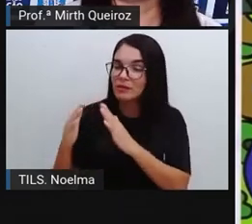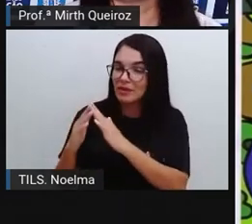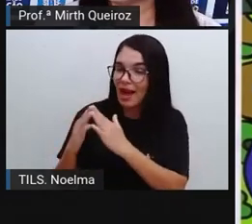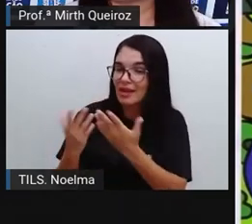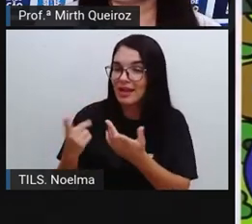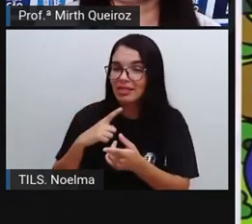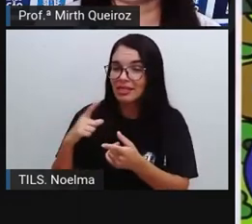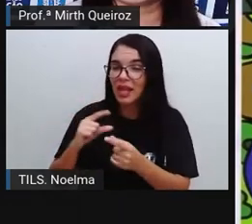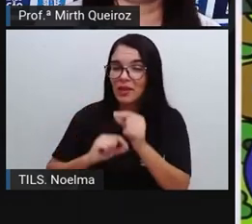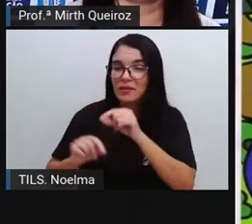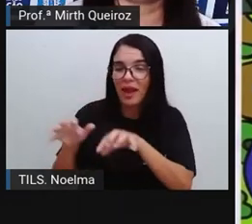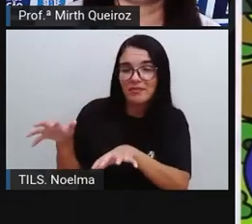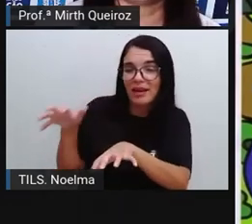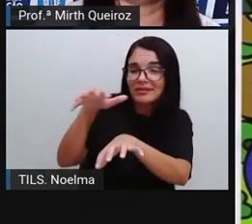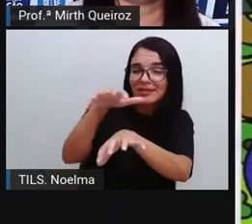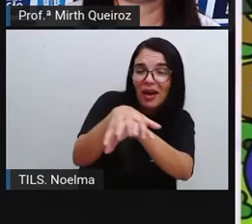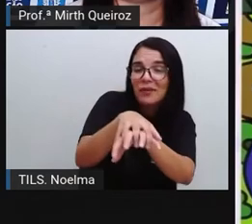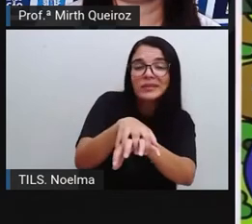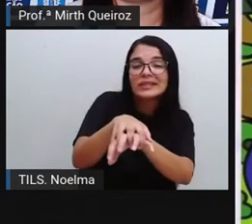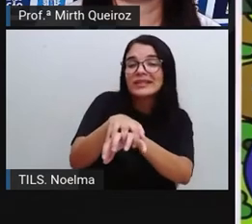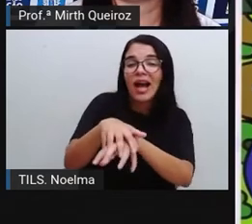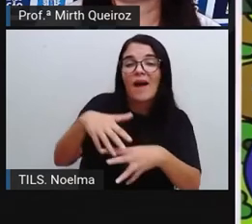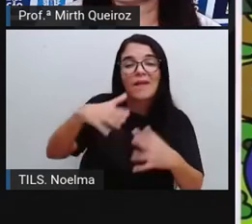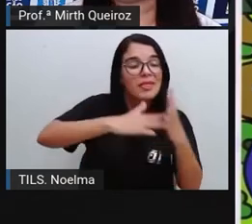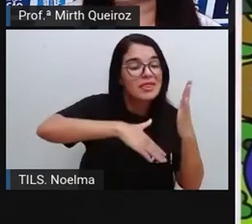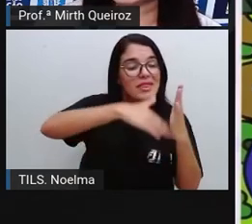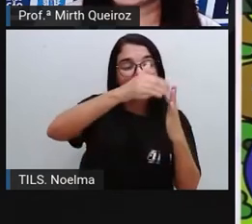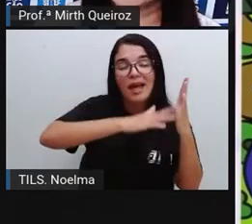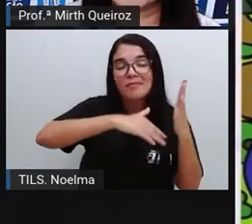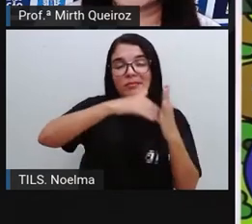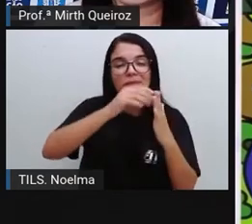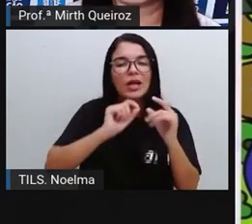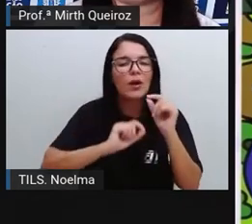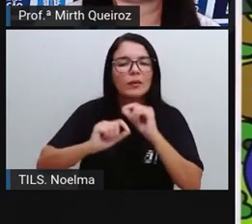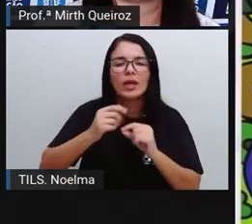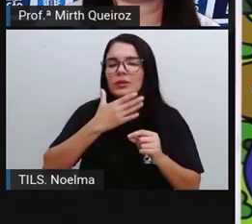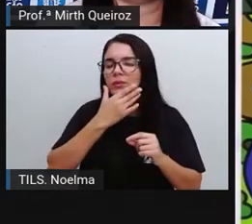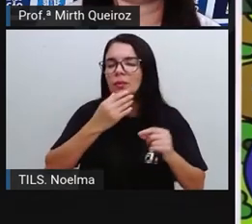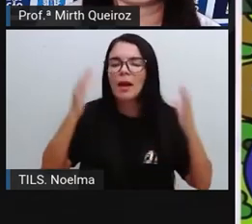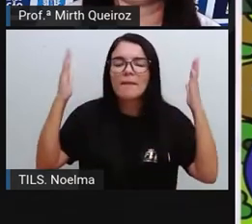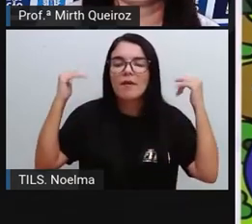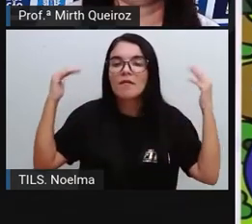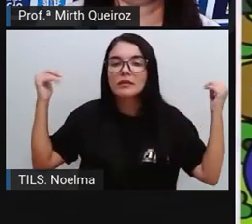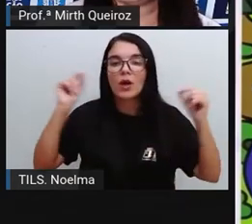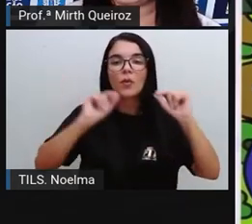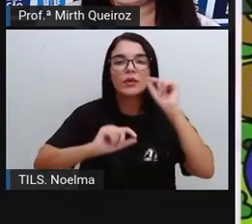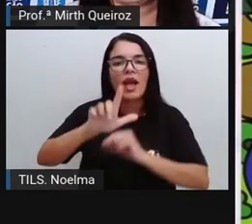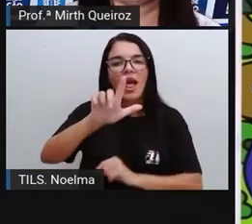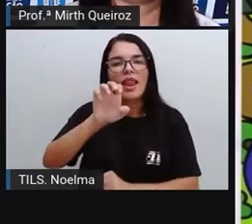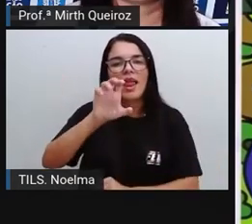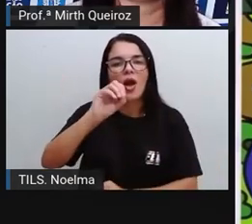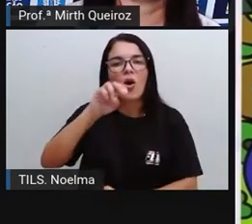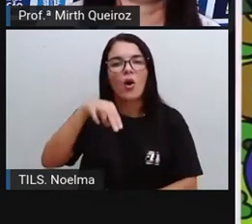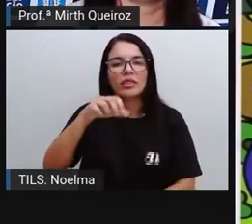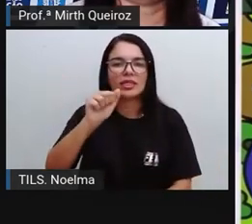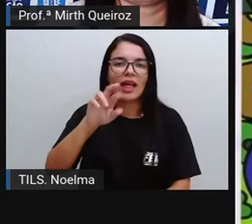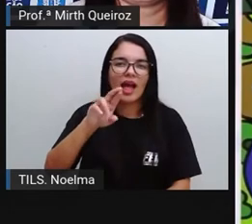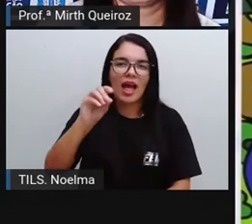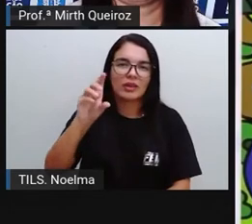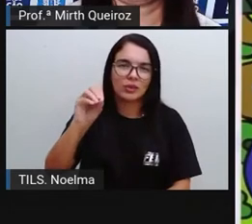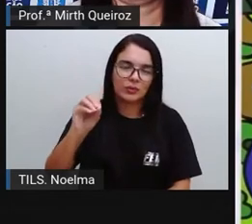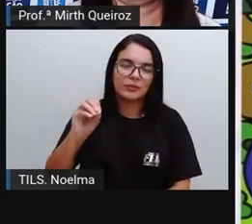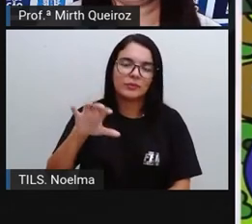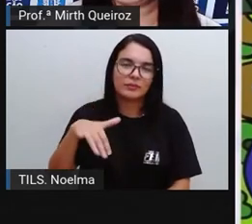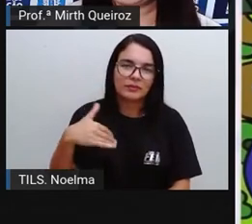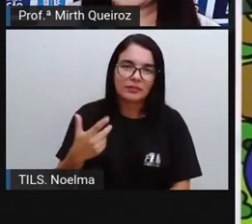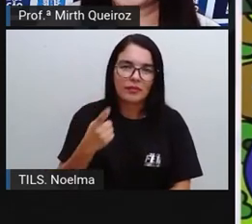uma representação clássica aí de um dos artistas mais reconhecidos da pintura ocidental, que é Leonardo da Vinci,